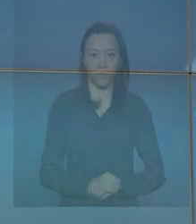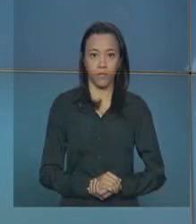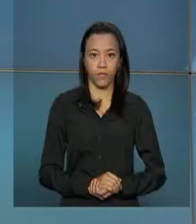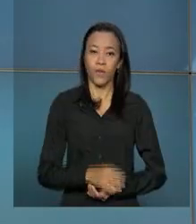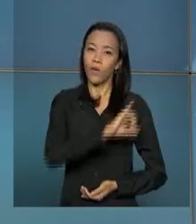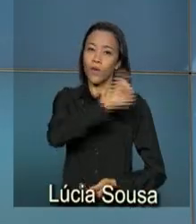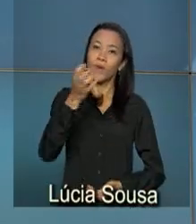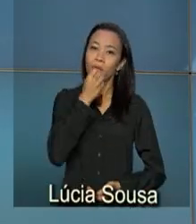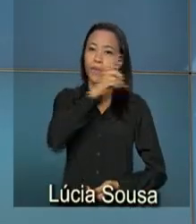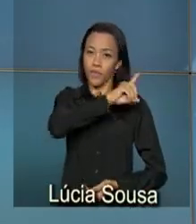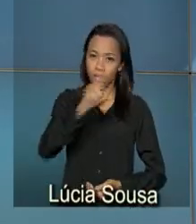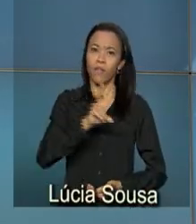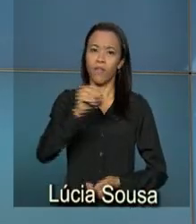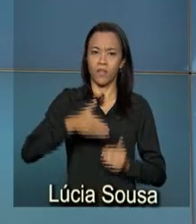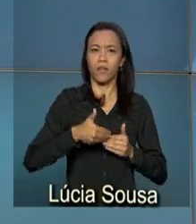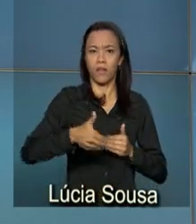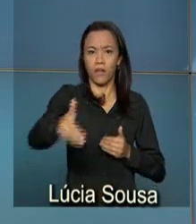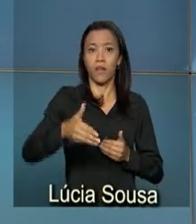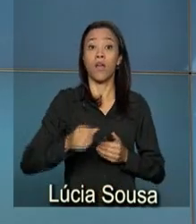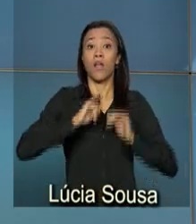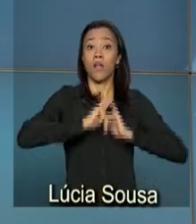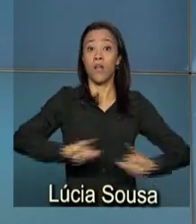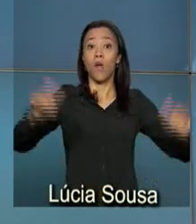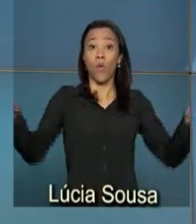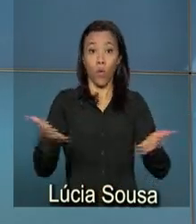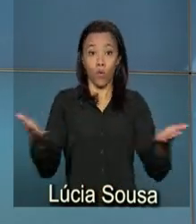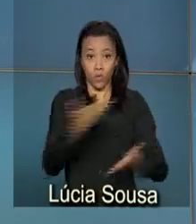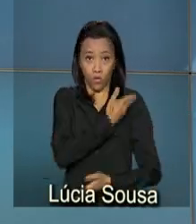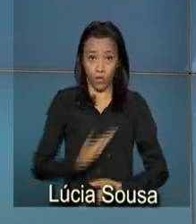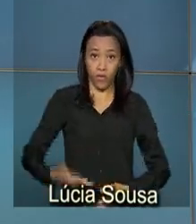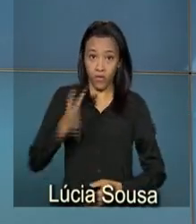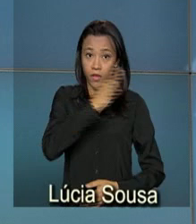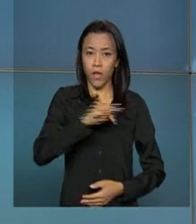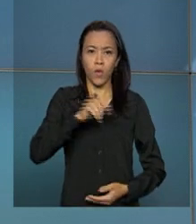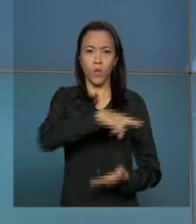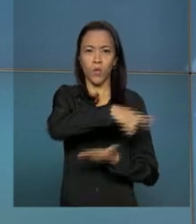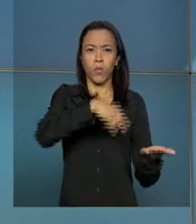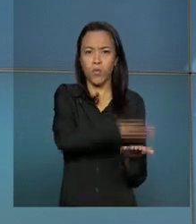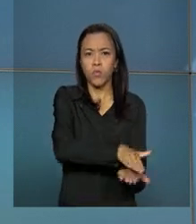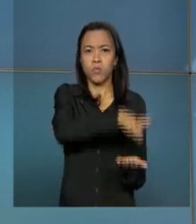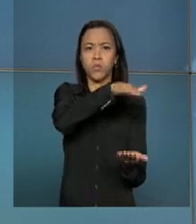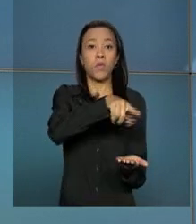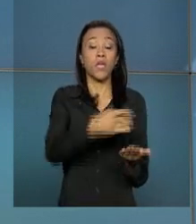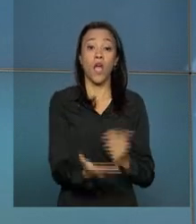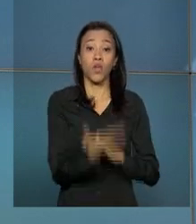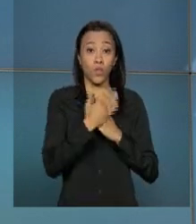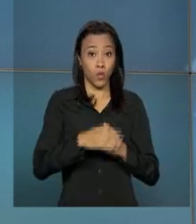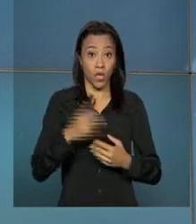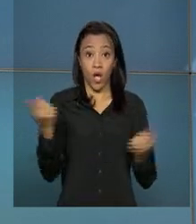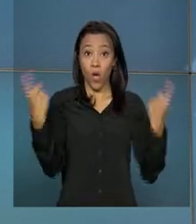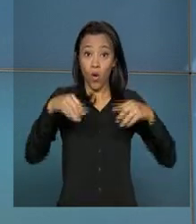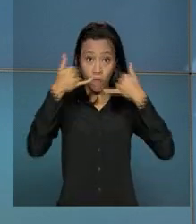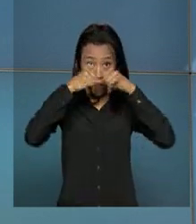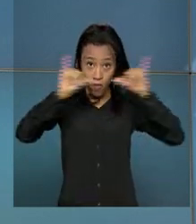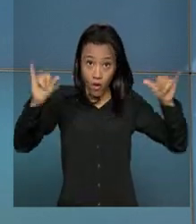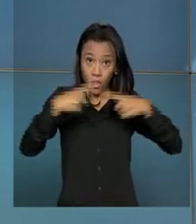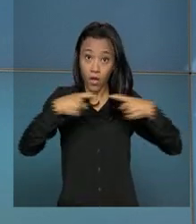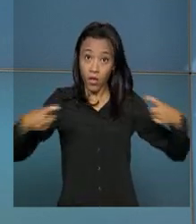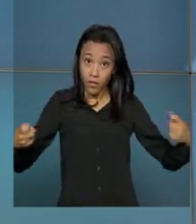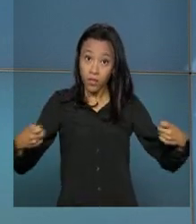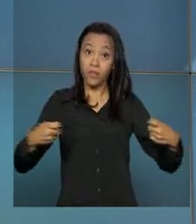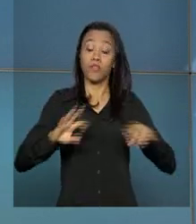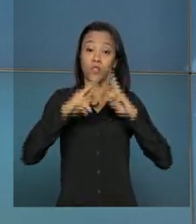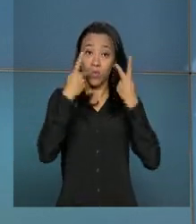Olá, bom dia. Vai ser lançado hoje pelo governo federal o Pacto pelo Enfrentamento às Violações aos Direitos Humanos na